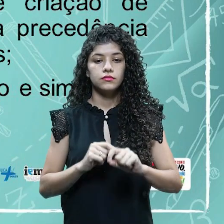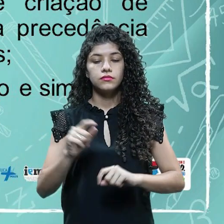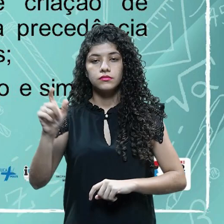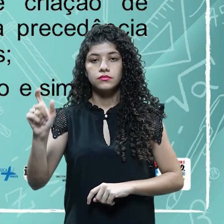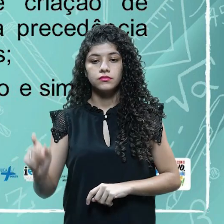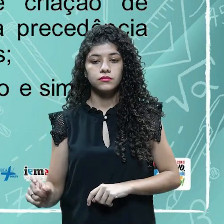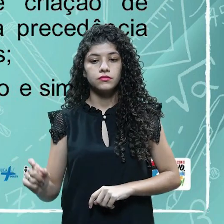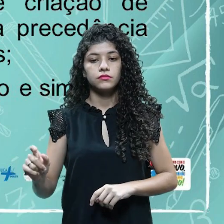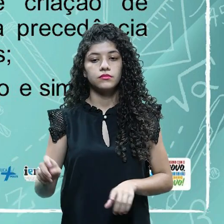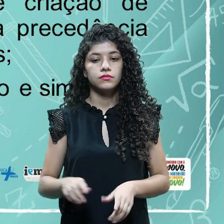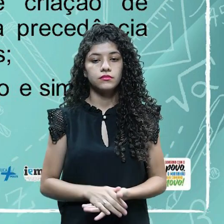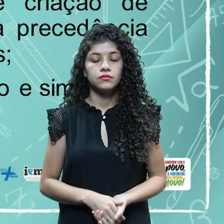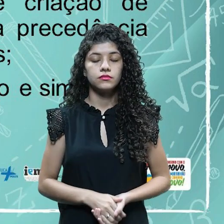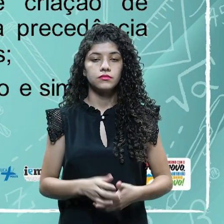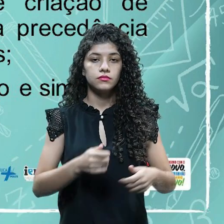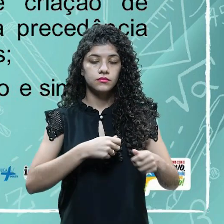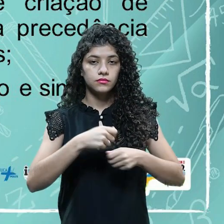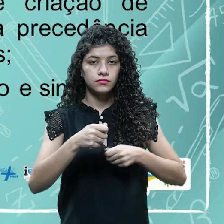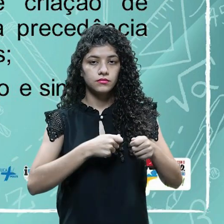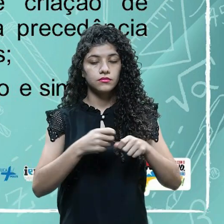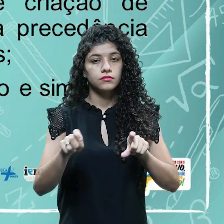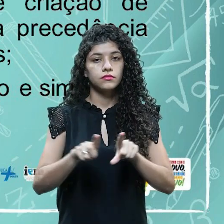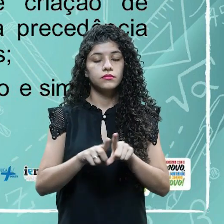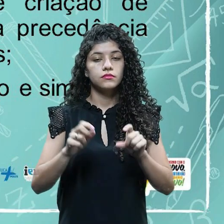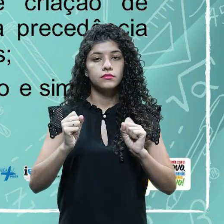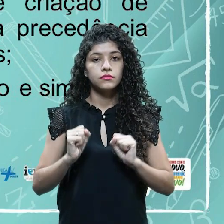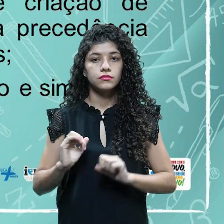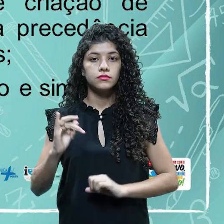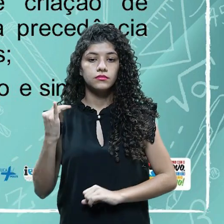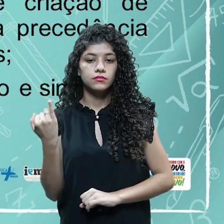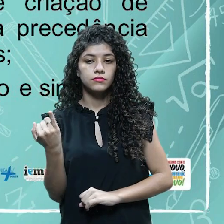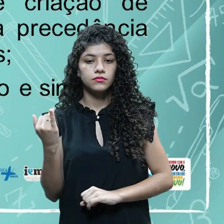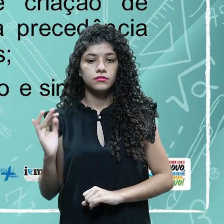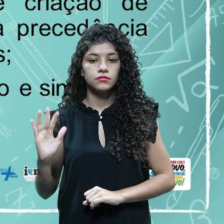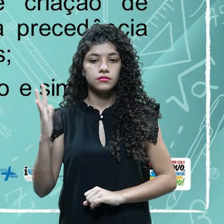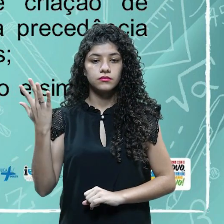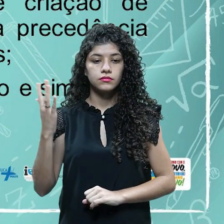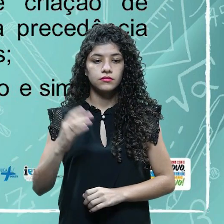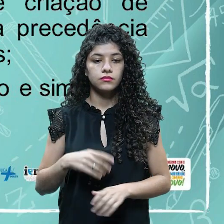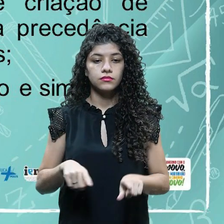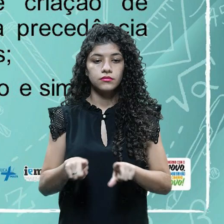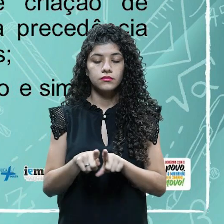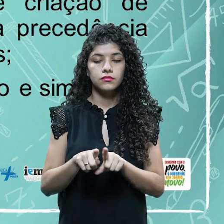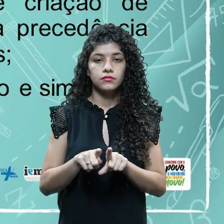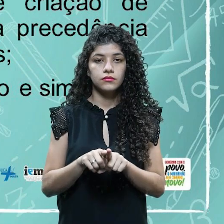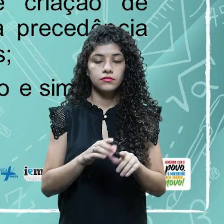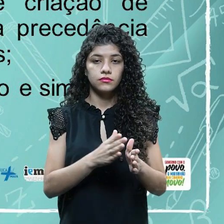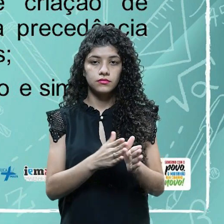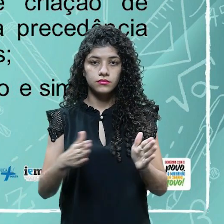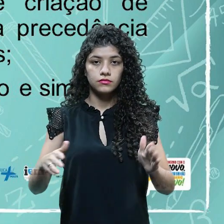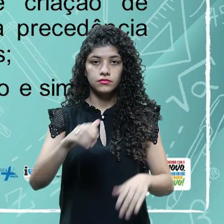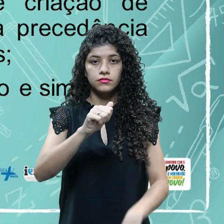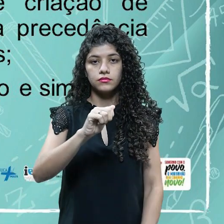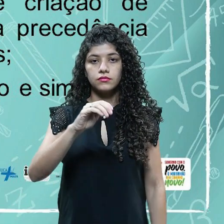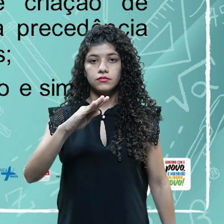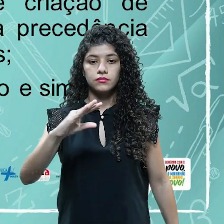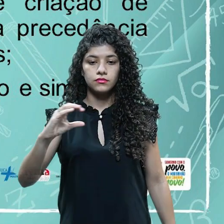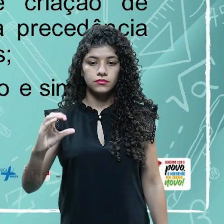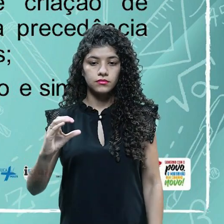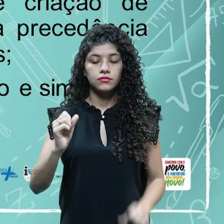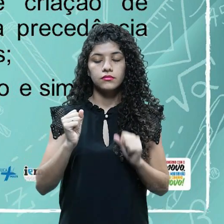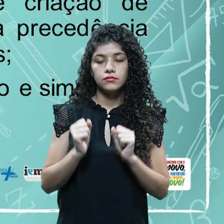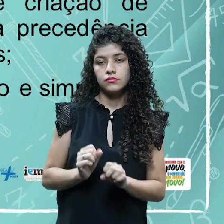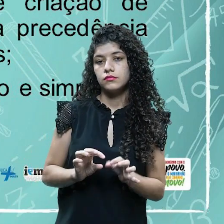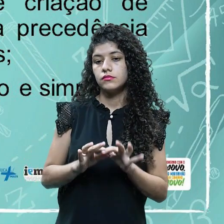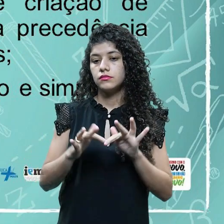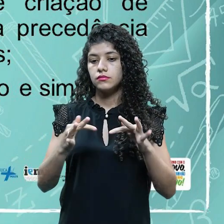administrativas. Também pode acontecer. Além da ordem alfabética, né, que é um critério prático e objetivo. E simples,